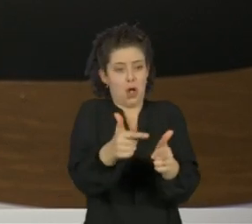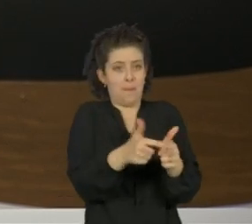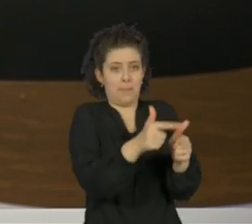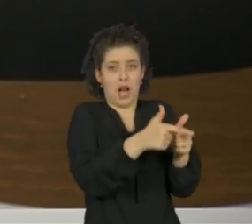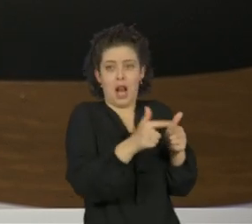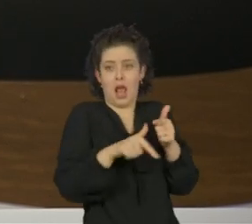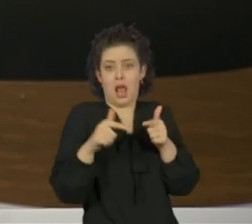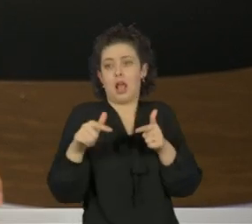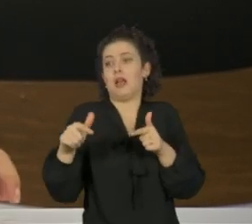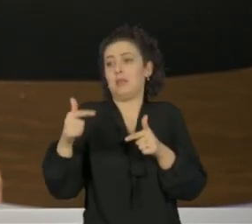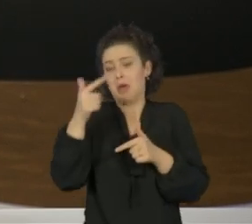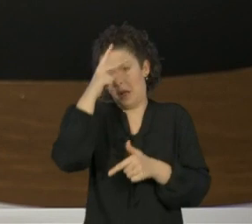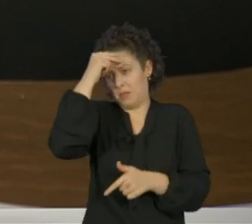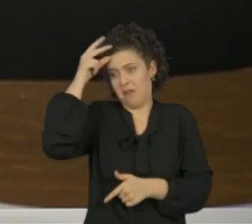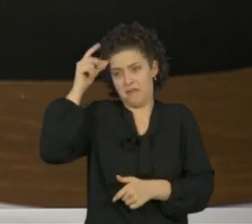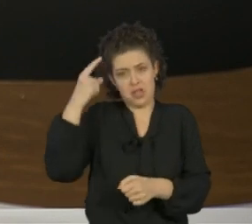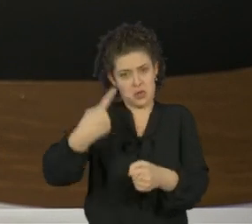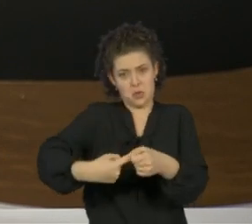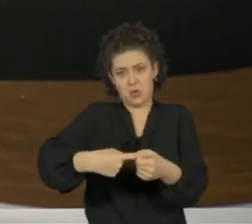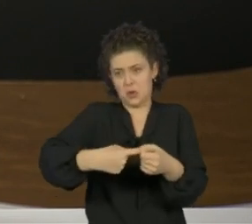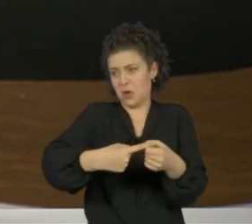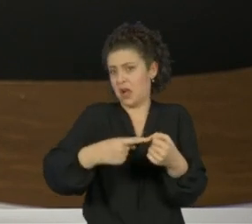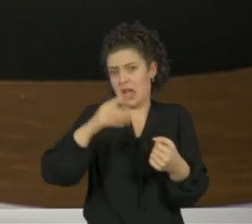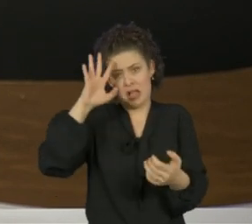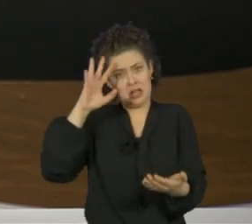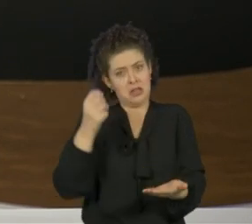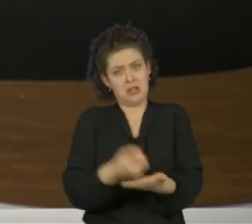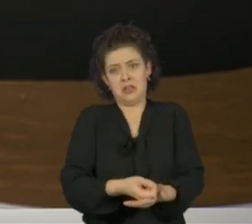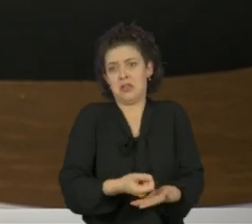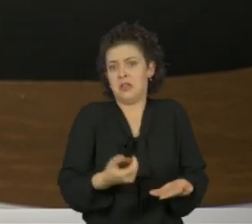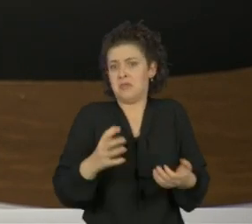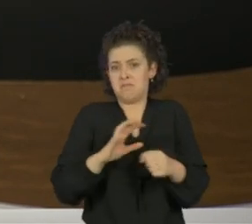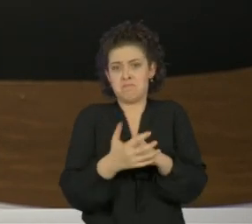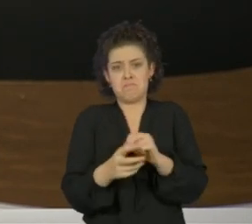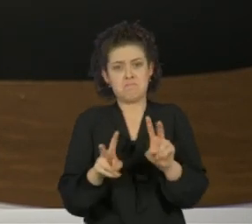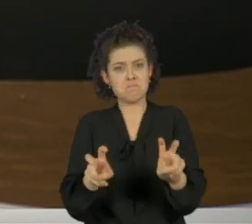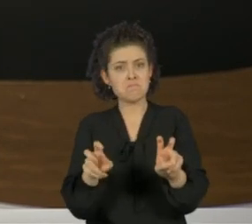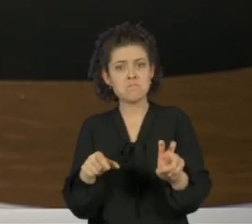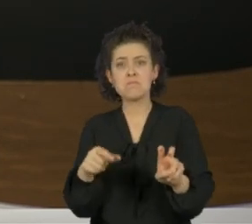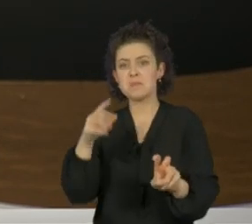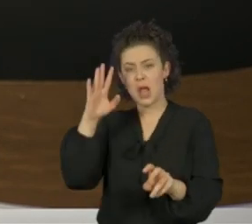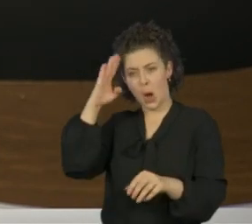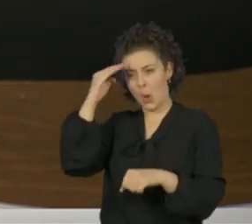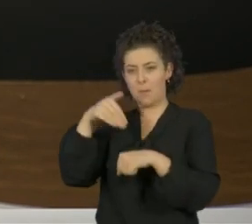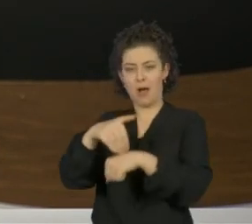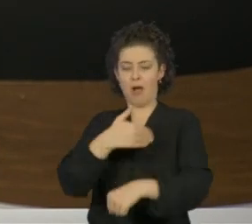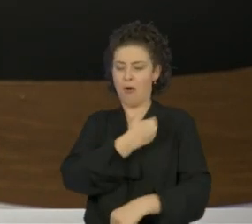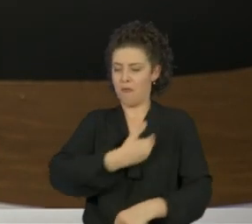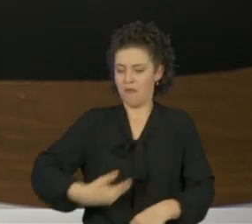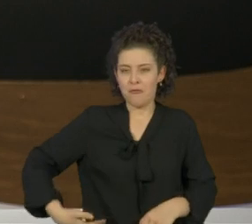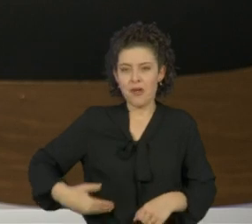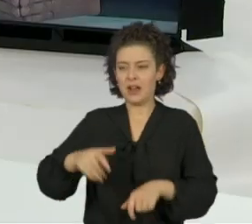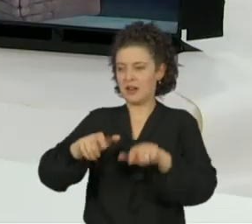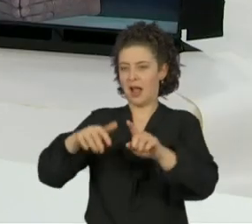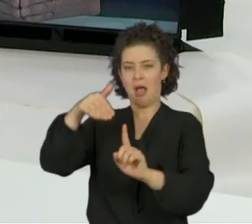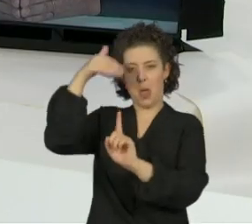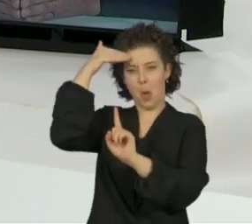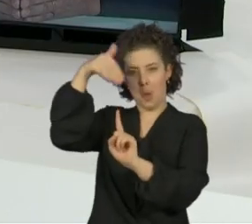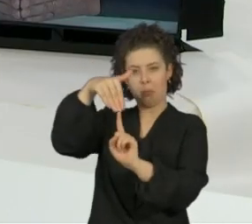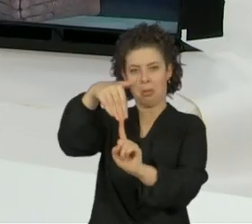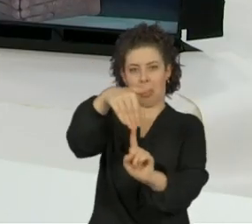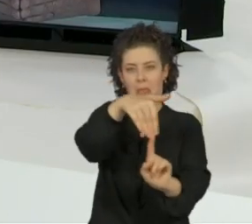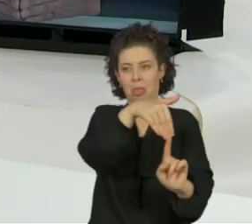com ele. O senhor acha que esses dois movimentos são combinados, esse de culpar os governadores ao mesmo tempo que escamoteia os números?